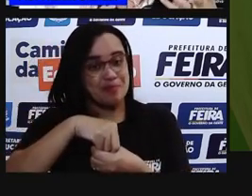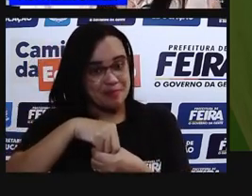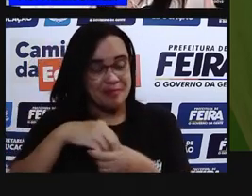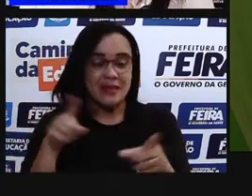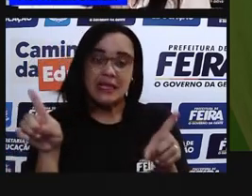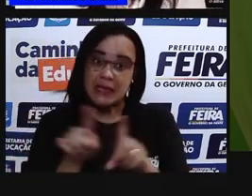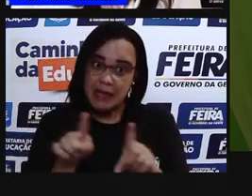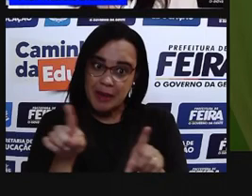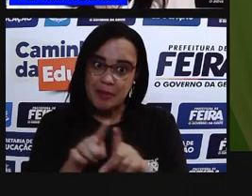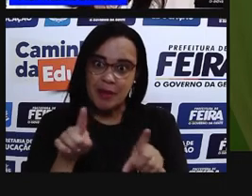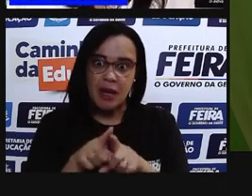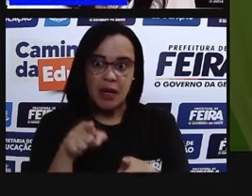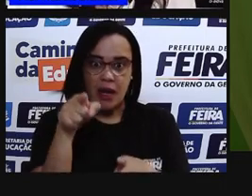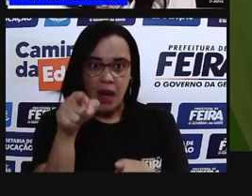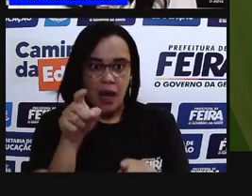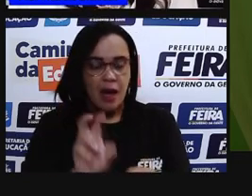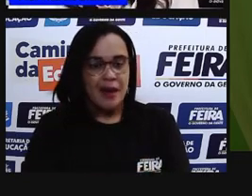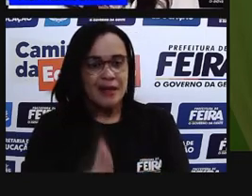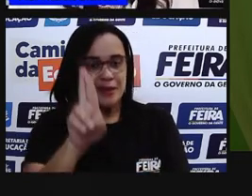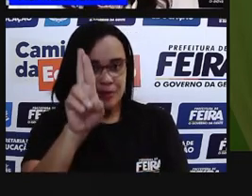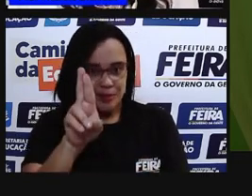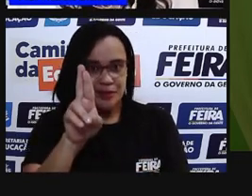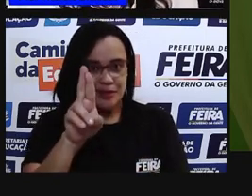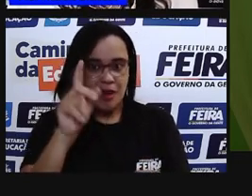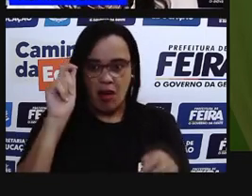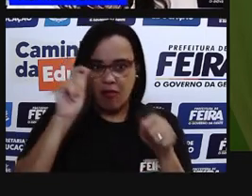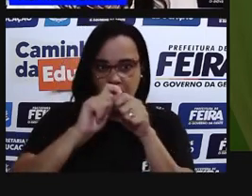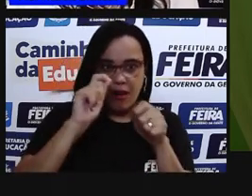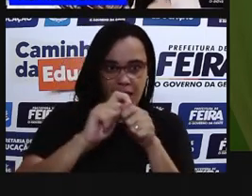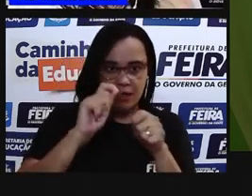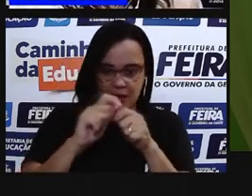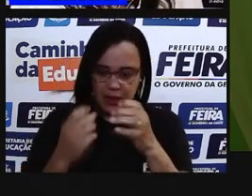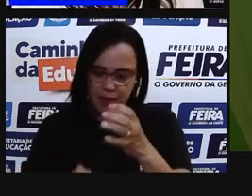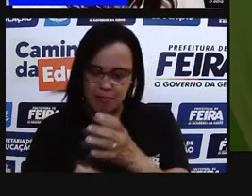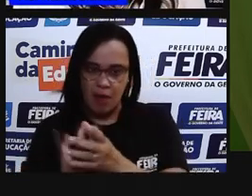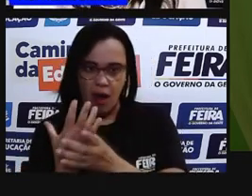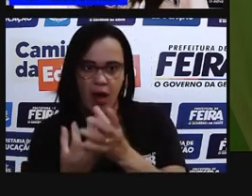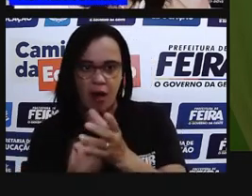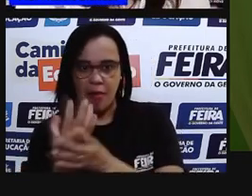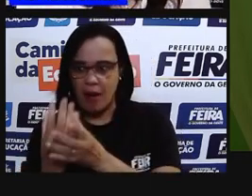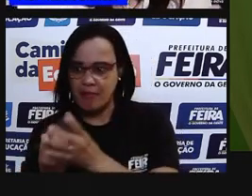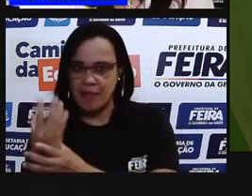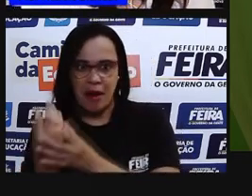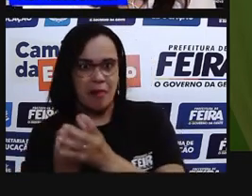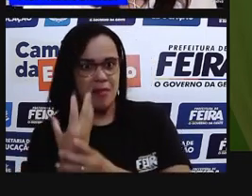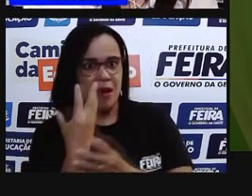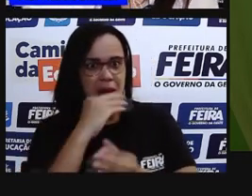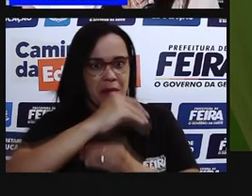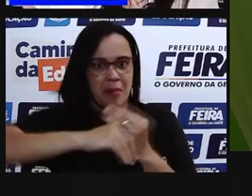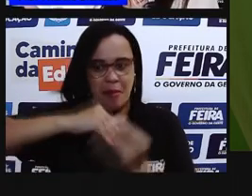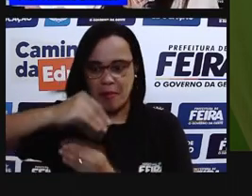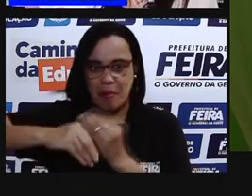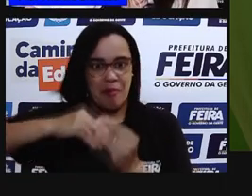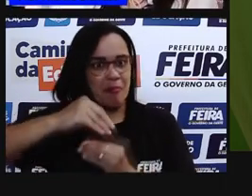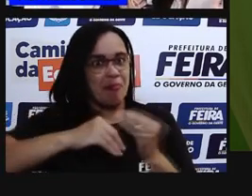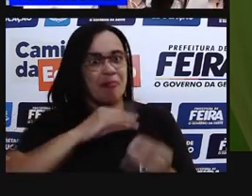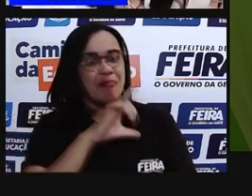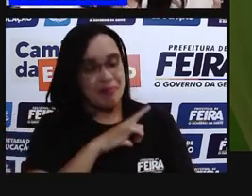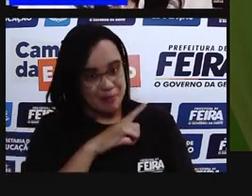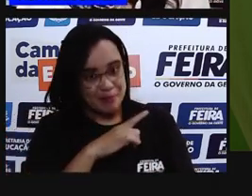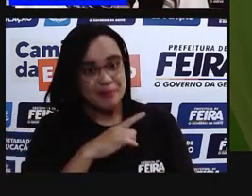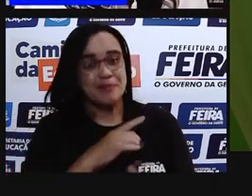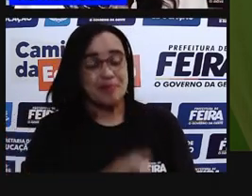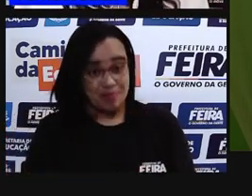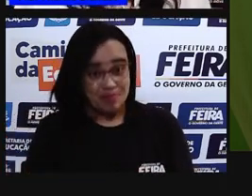produz algumas substâncias. Lembra do negócio que a gente falou na estante, que todo mundo já ouviu falar alguma vez na vida sobre